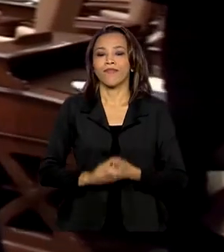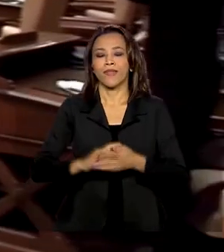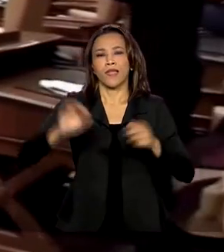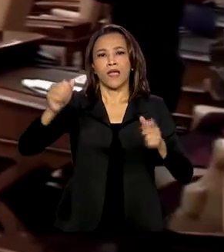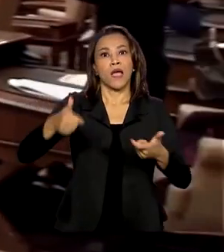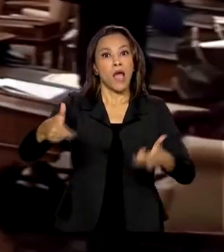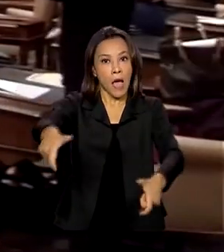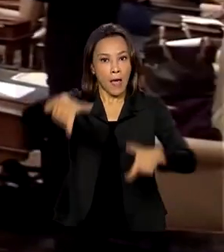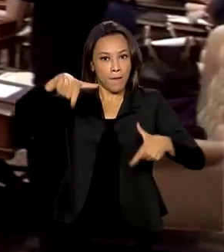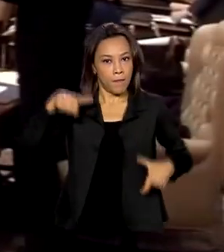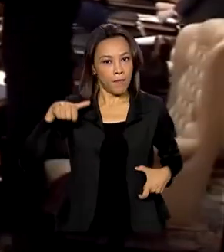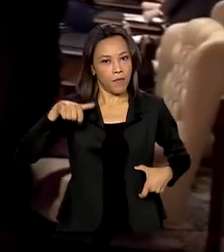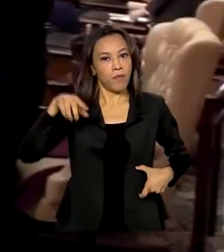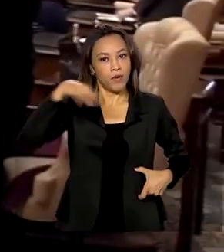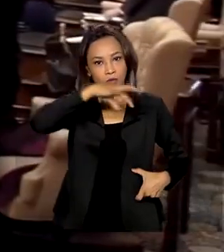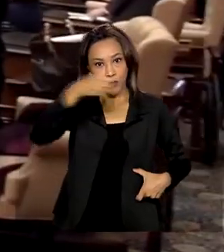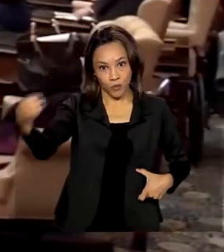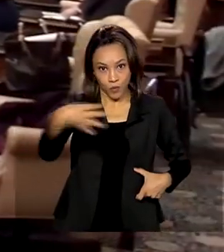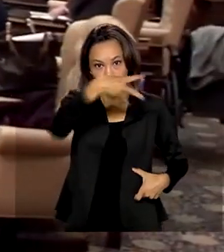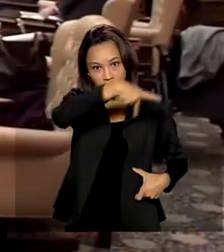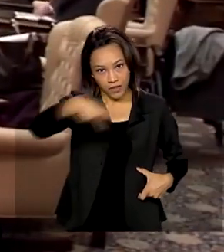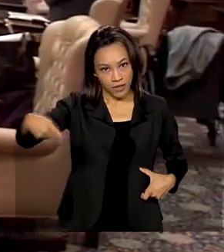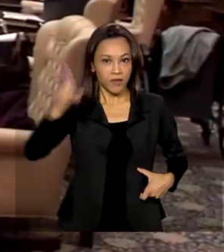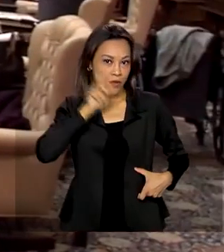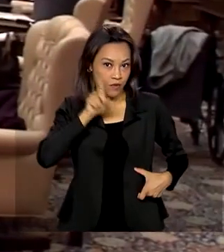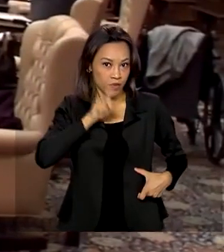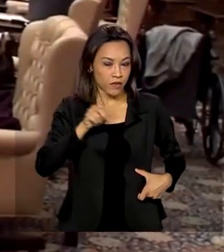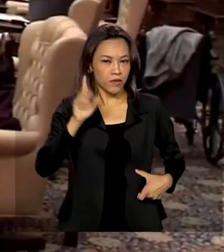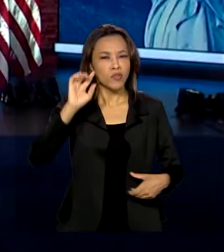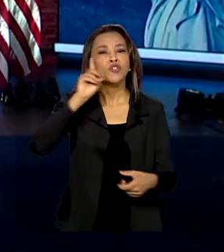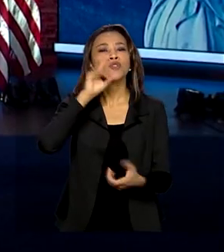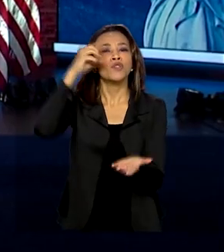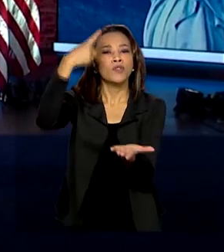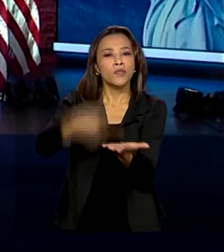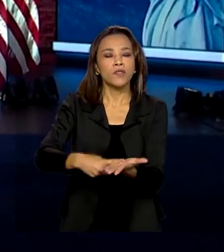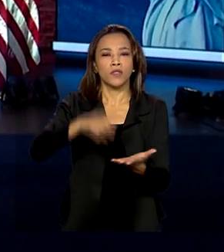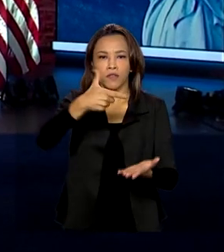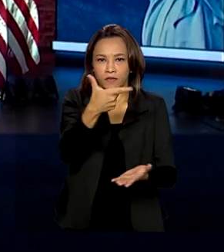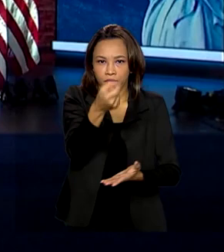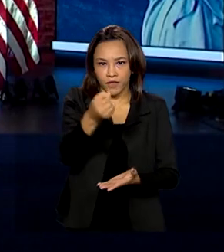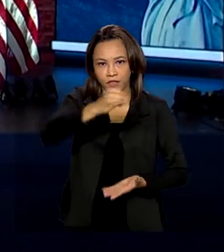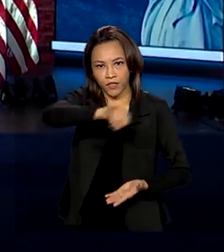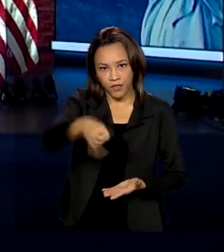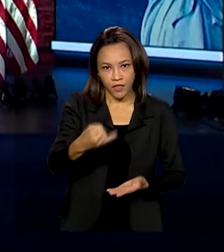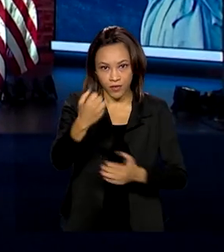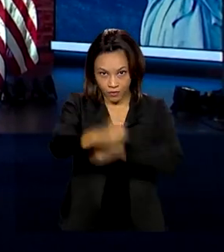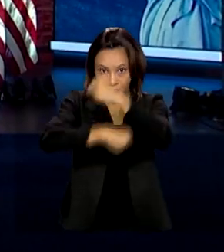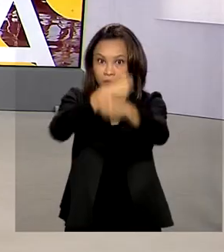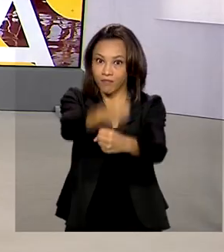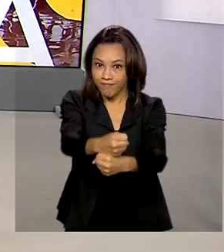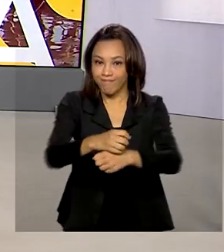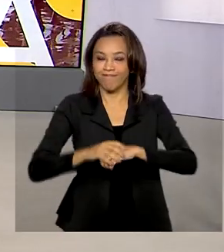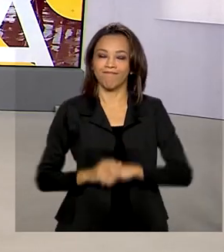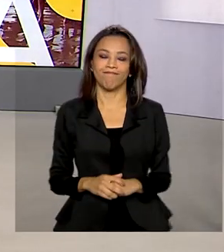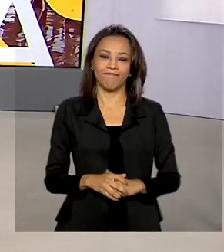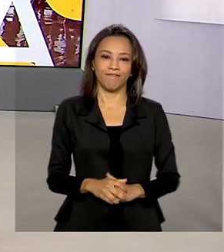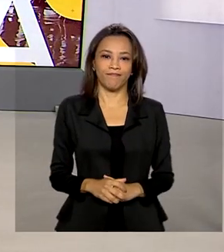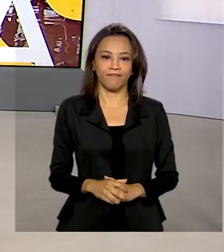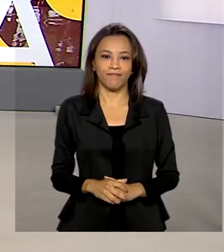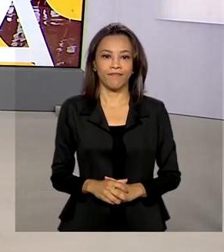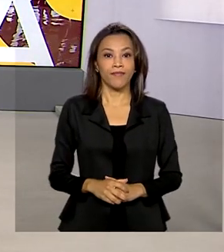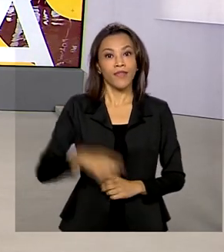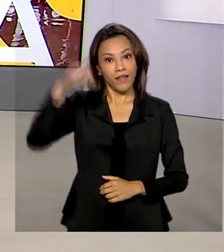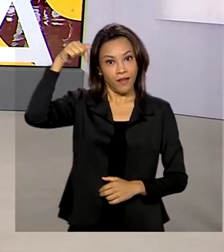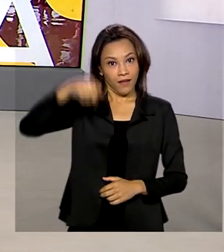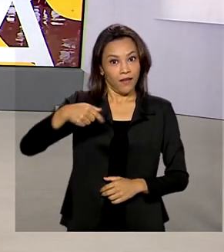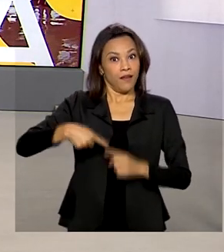à frente do governo dos Estados Unidos está marcada para 20 de janeiro do ano que vem. E nesta